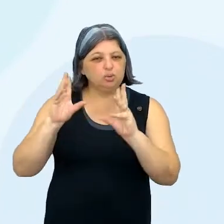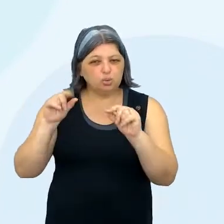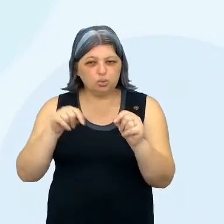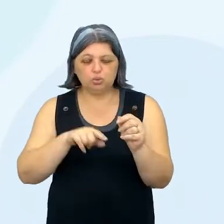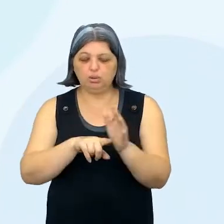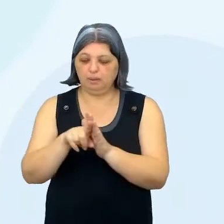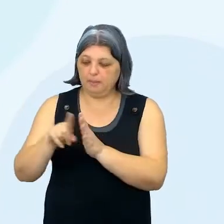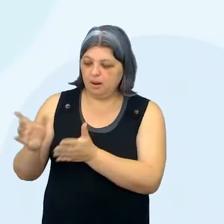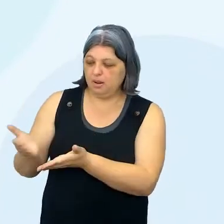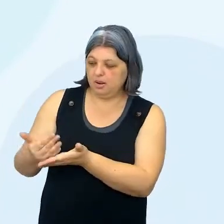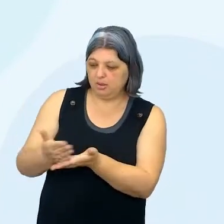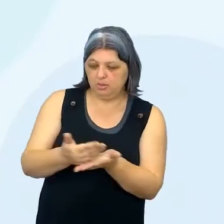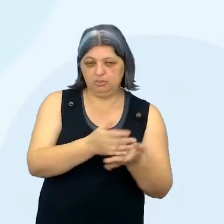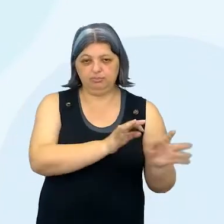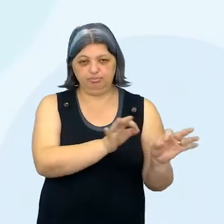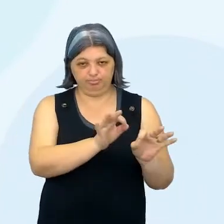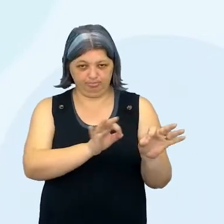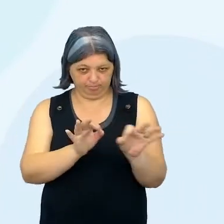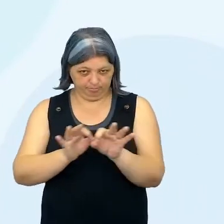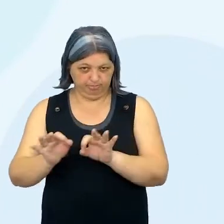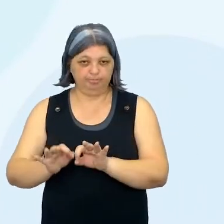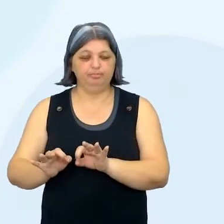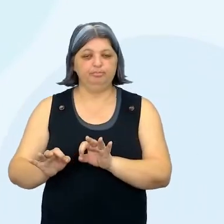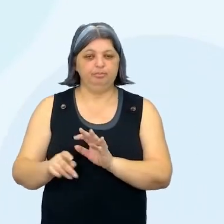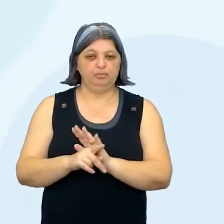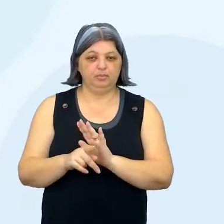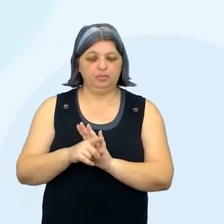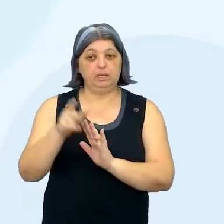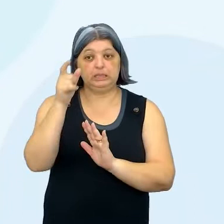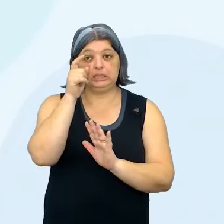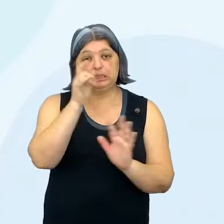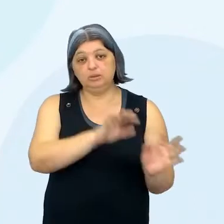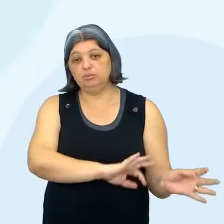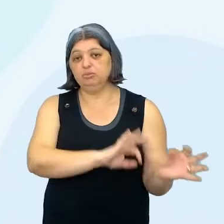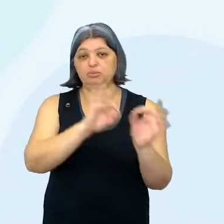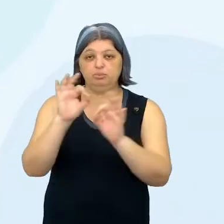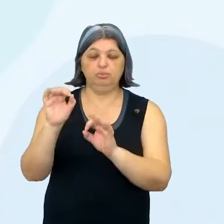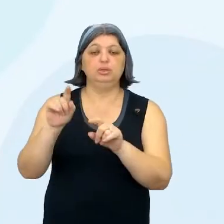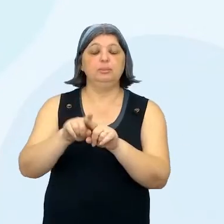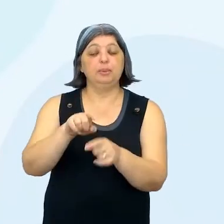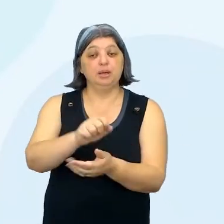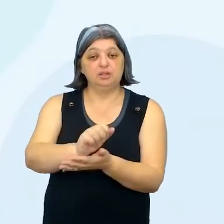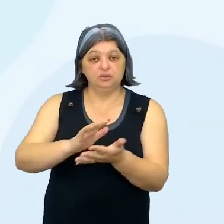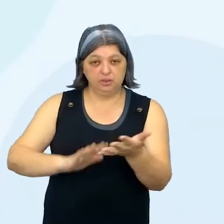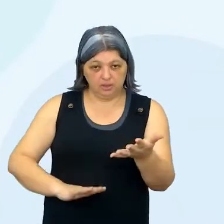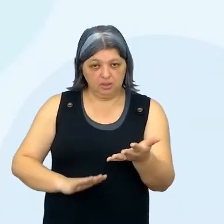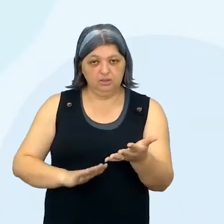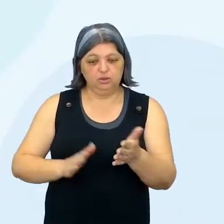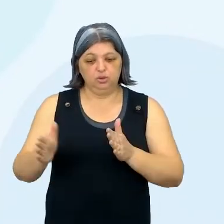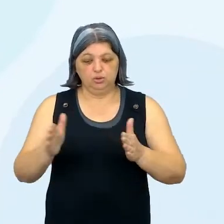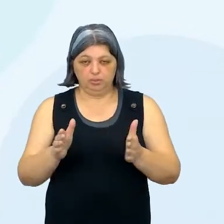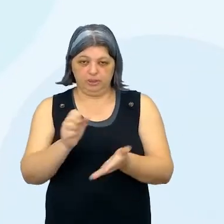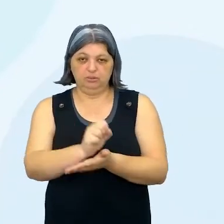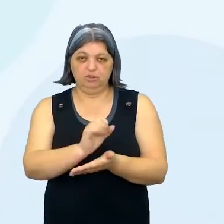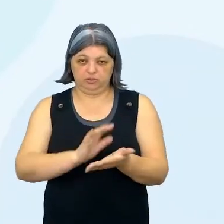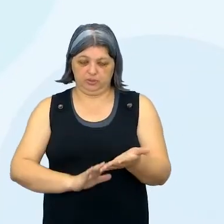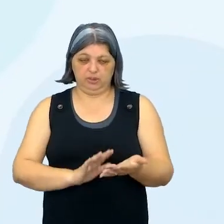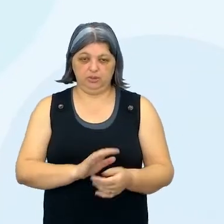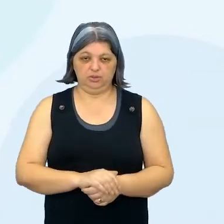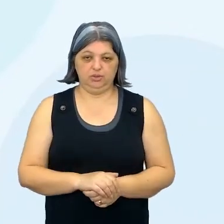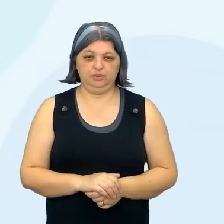viu e organizou, além das atividades que vocês fizeram aí, né, durante as atividades, vocês